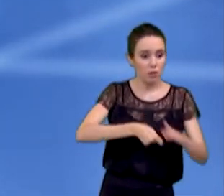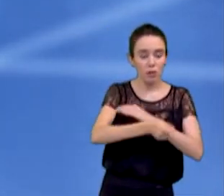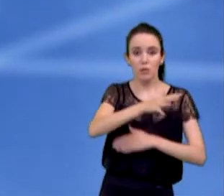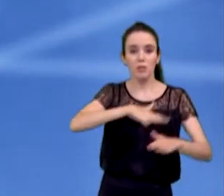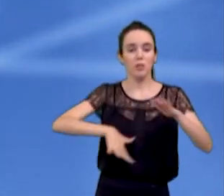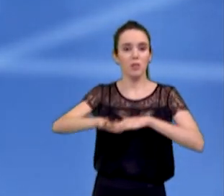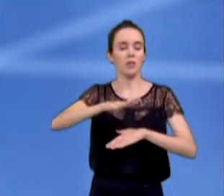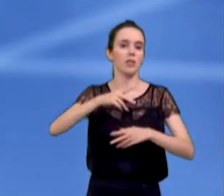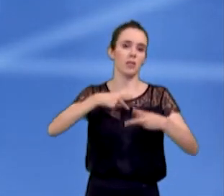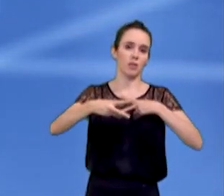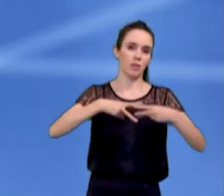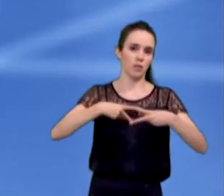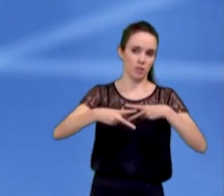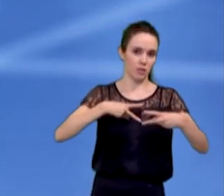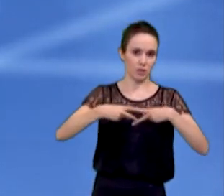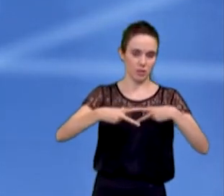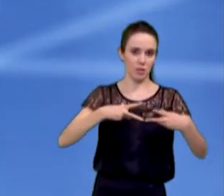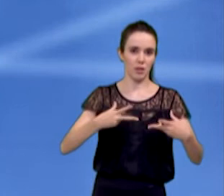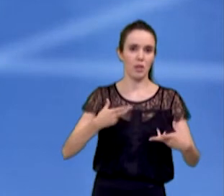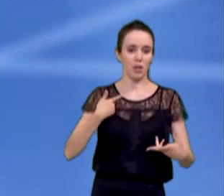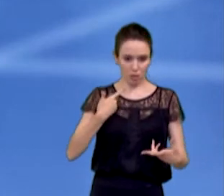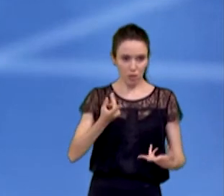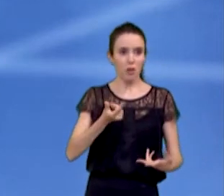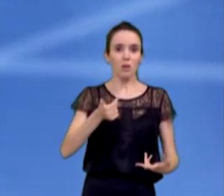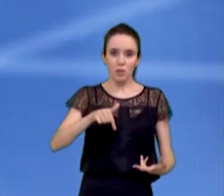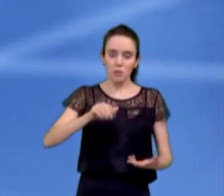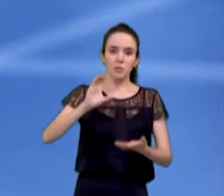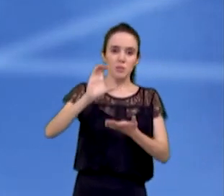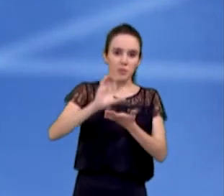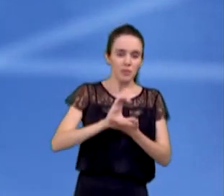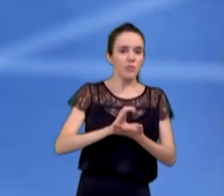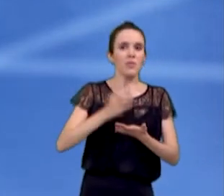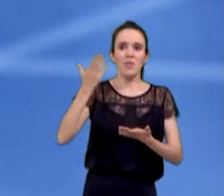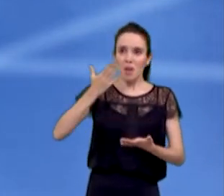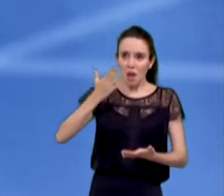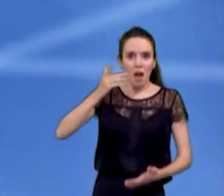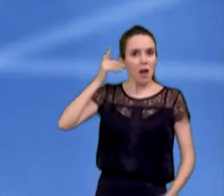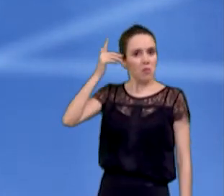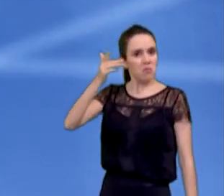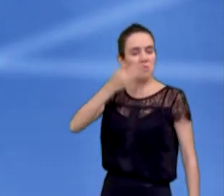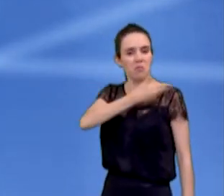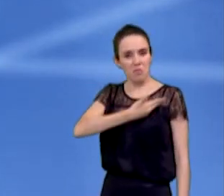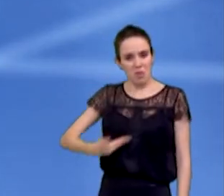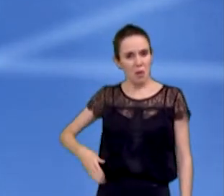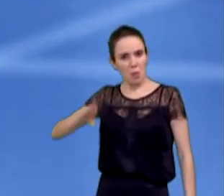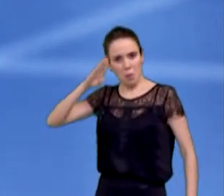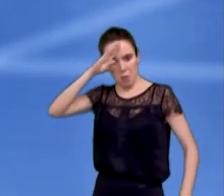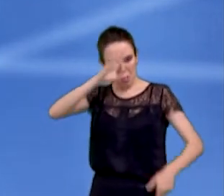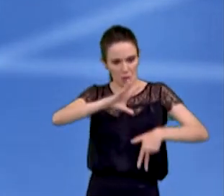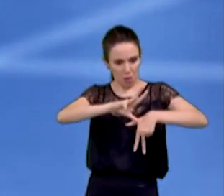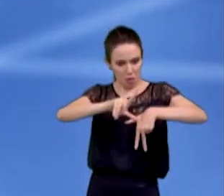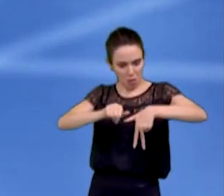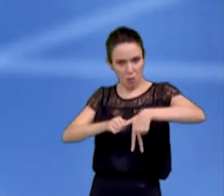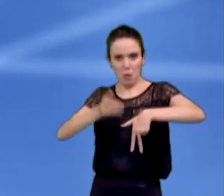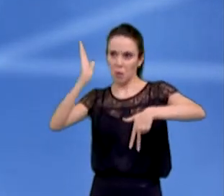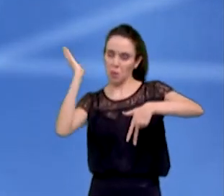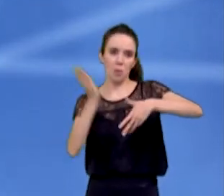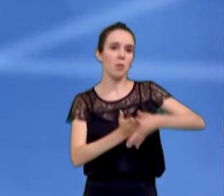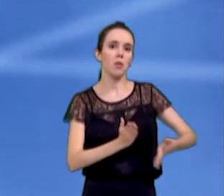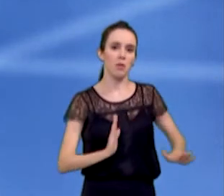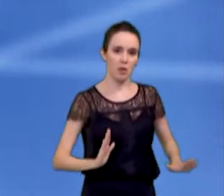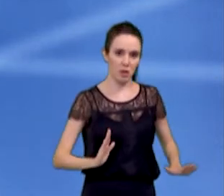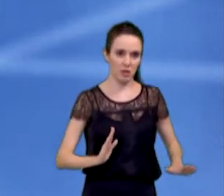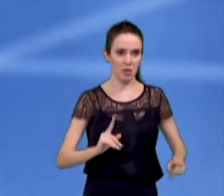atrás de mais dinheiro e aproveitar que nós temos um governo que está combatendo a corrupção. Aliás, que o combatendo do seu partido,